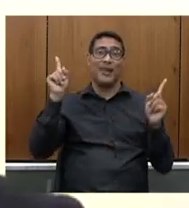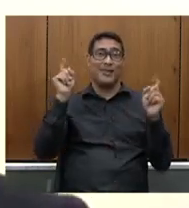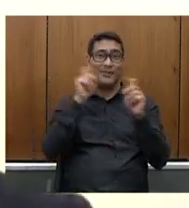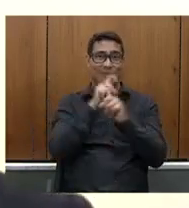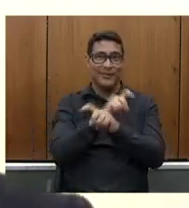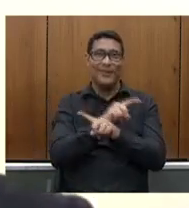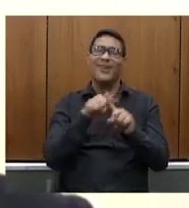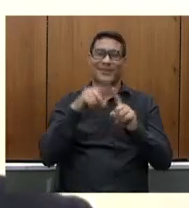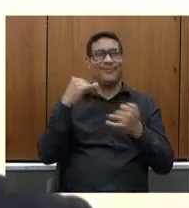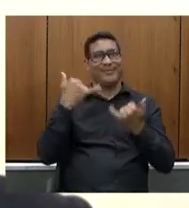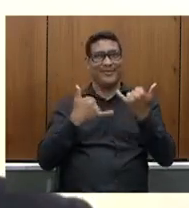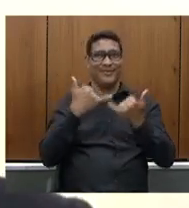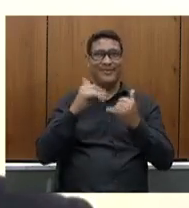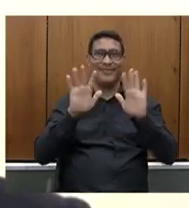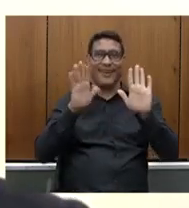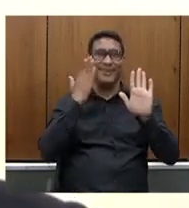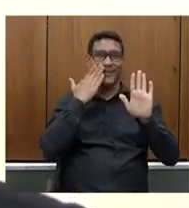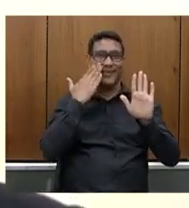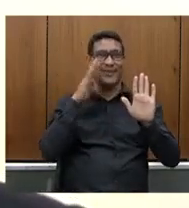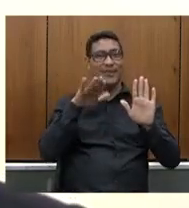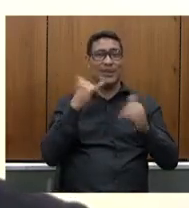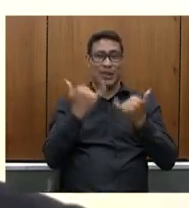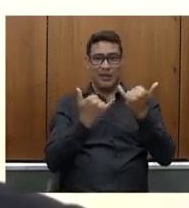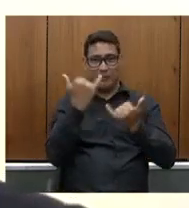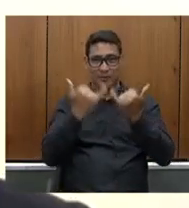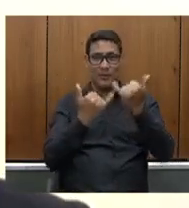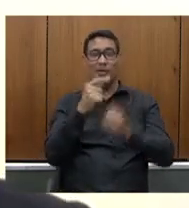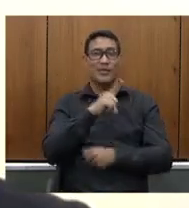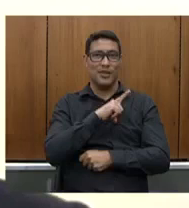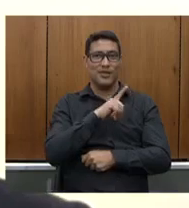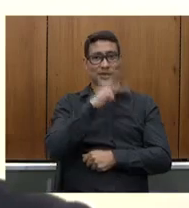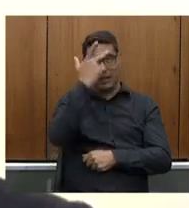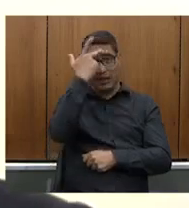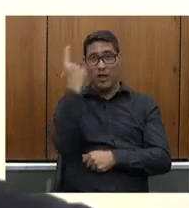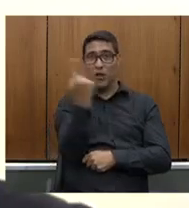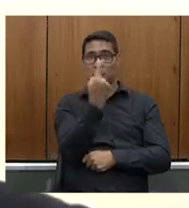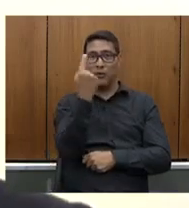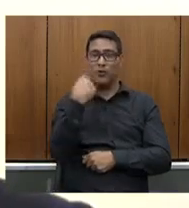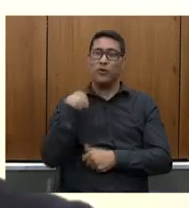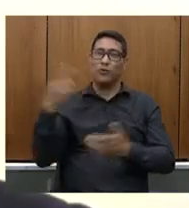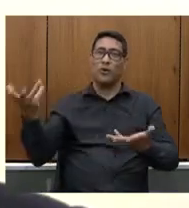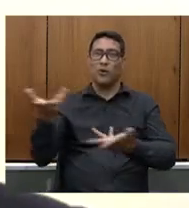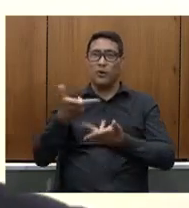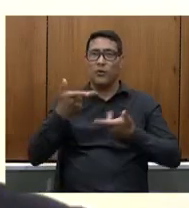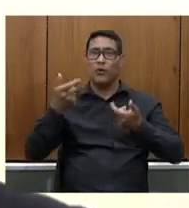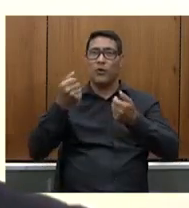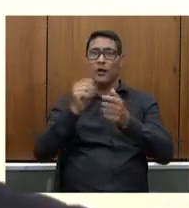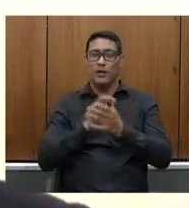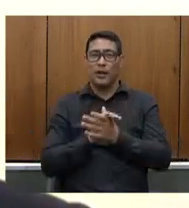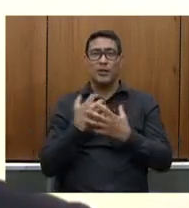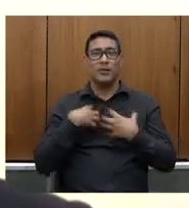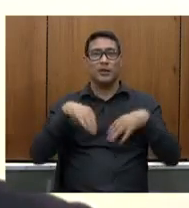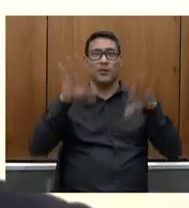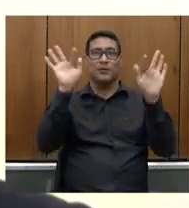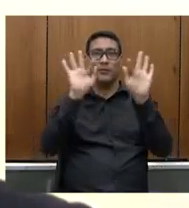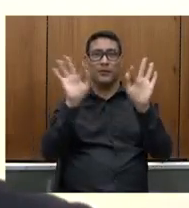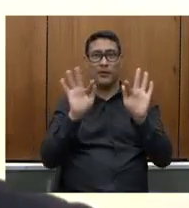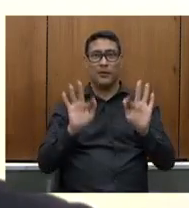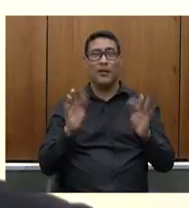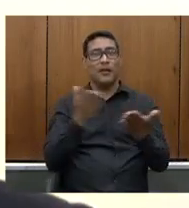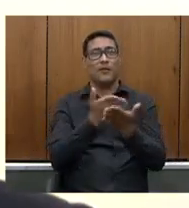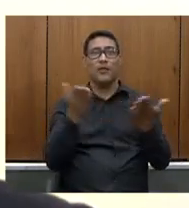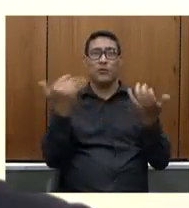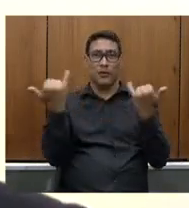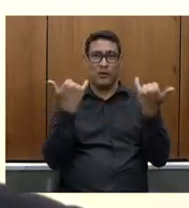a gente sabe da importância de termos pessoas com a sua qualidade nesse caso fico muito feliz com essa